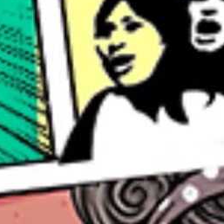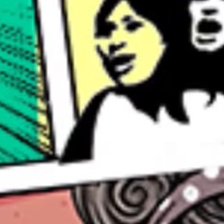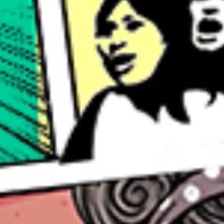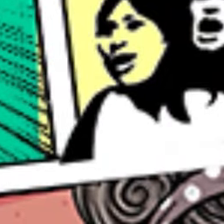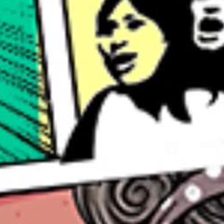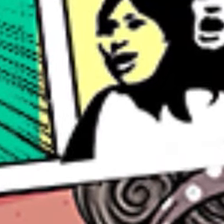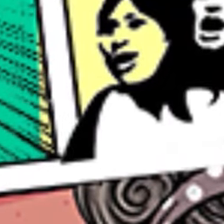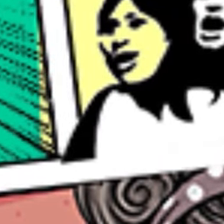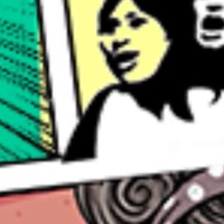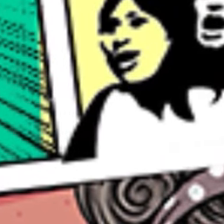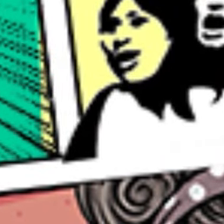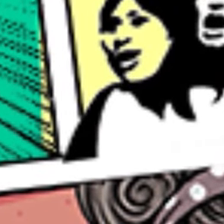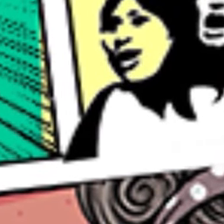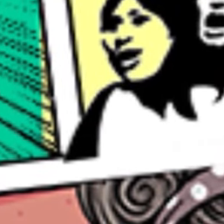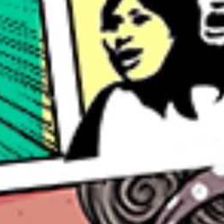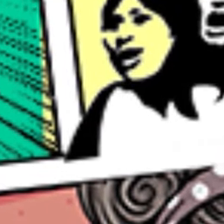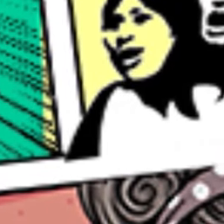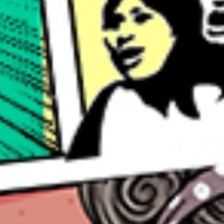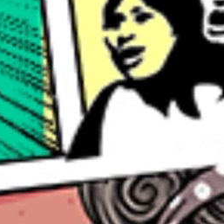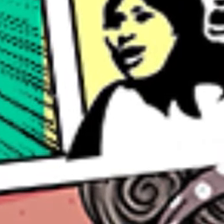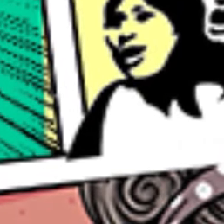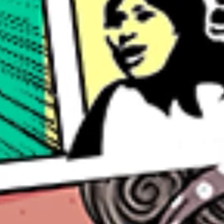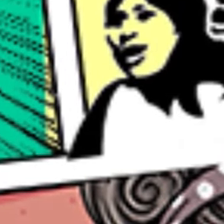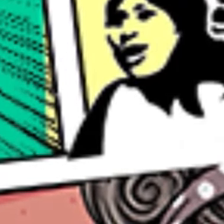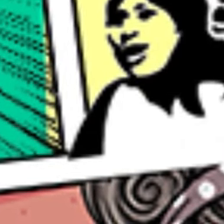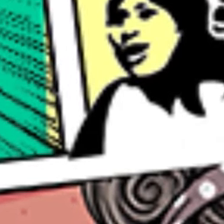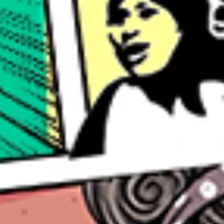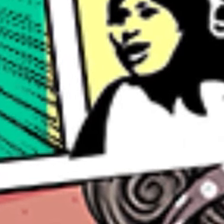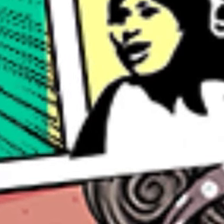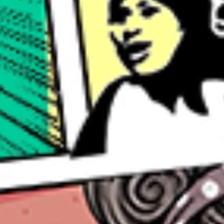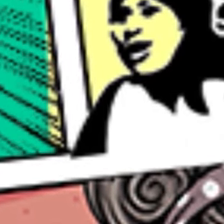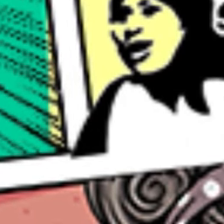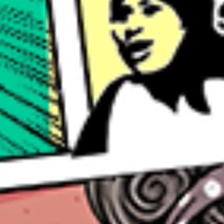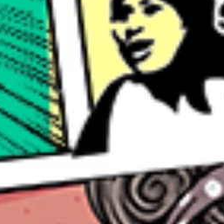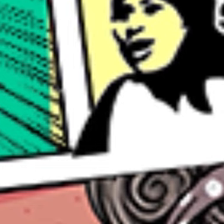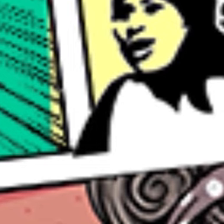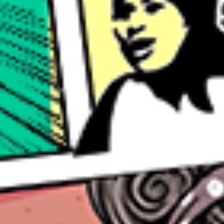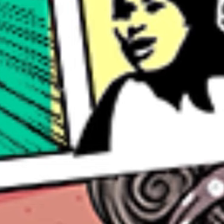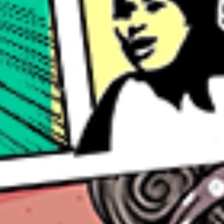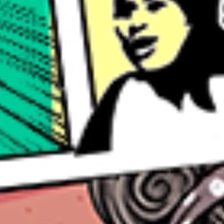Toda mulher, toda mulher, mulher